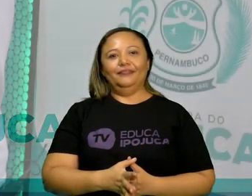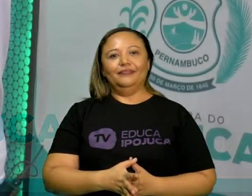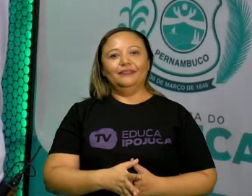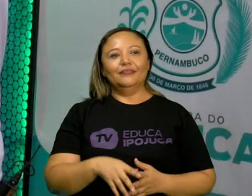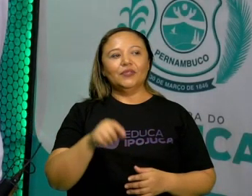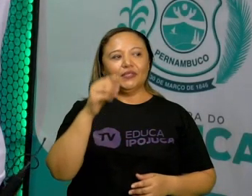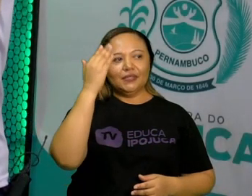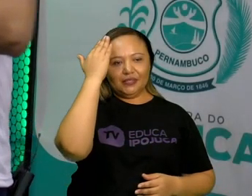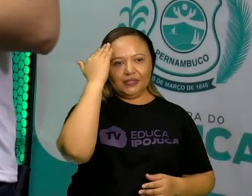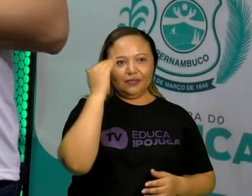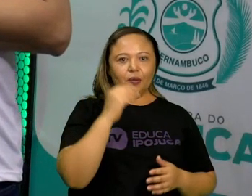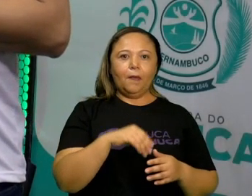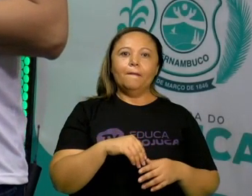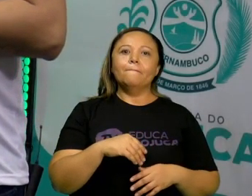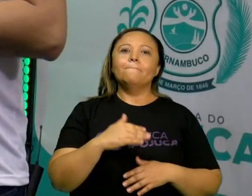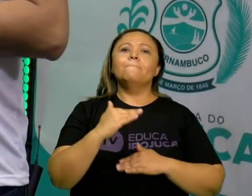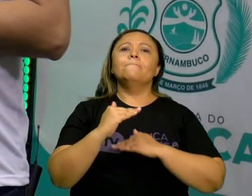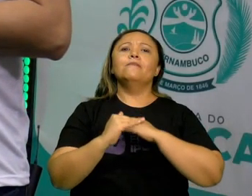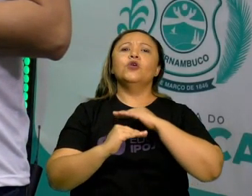produção?